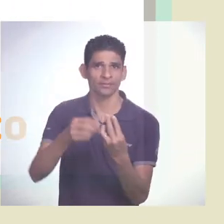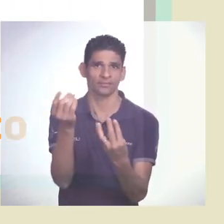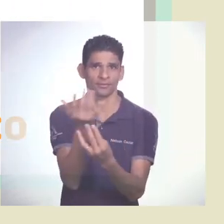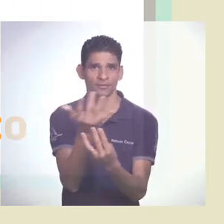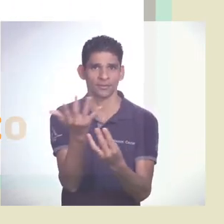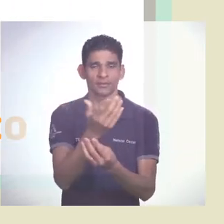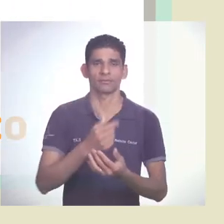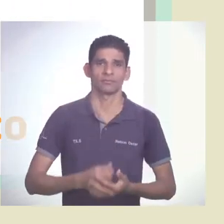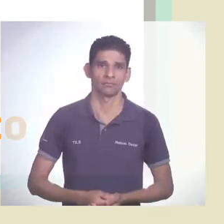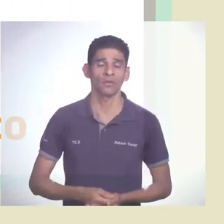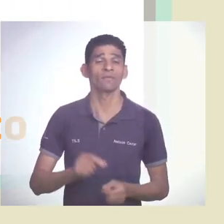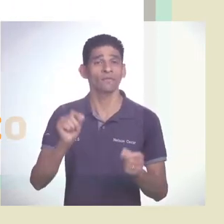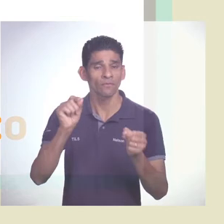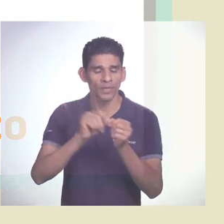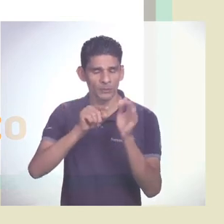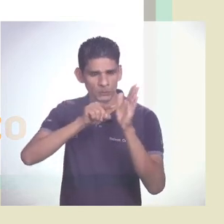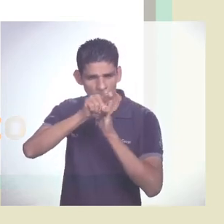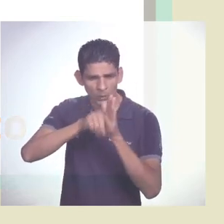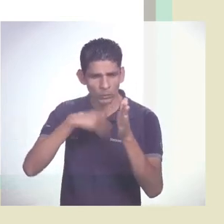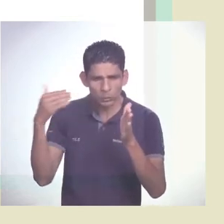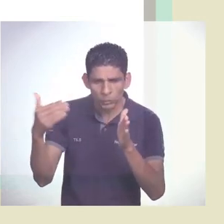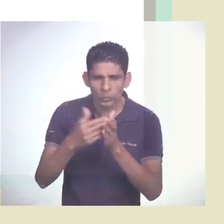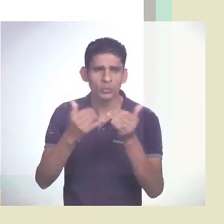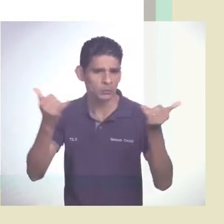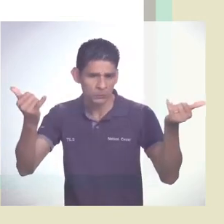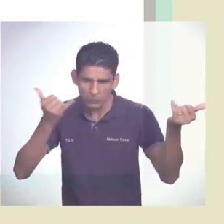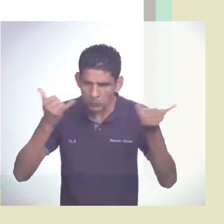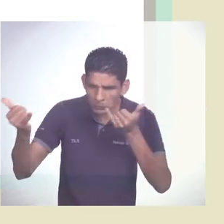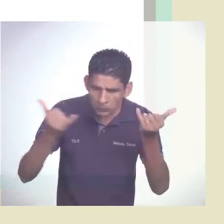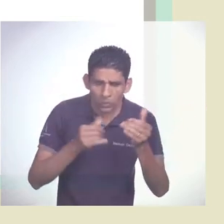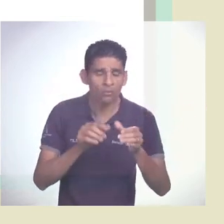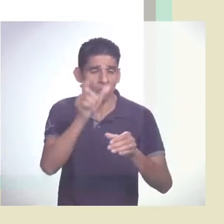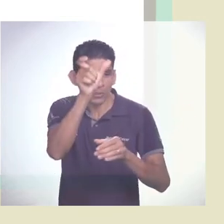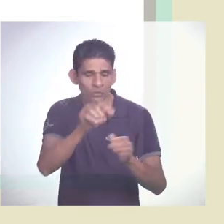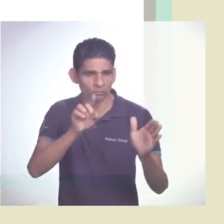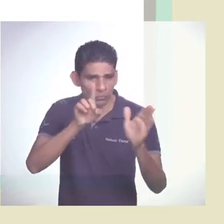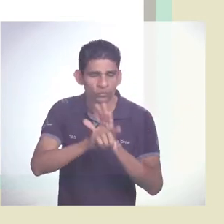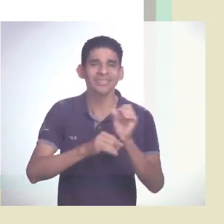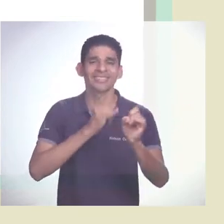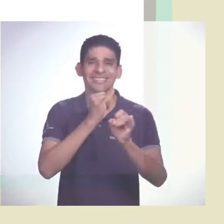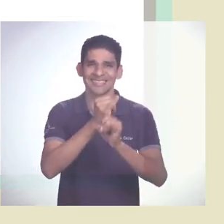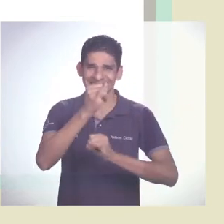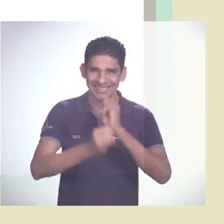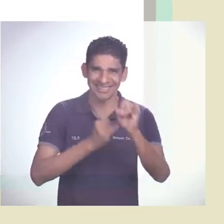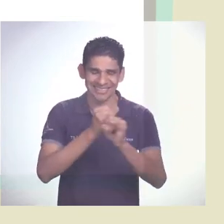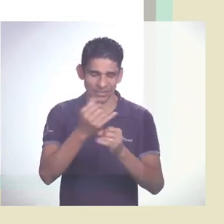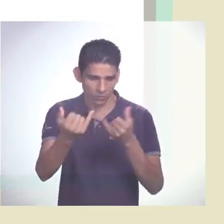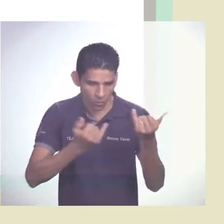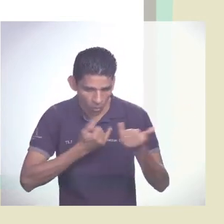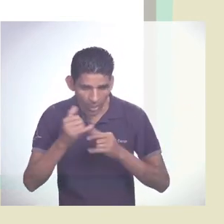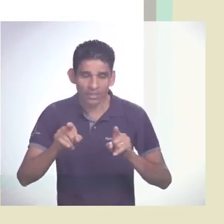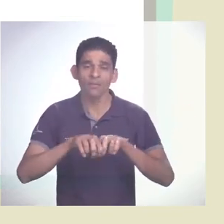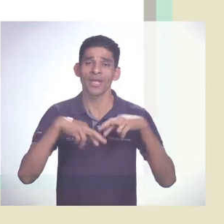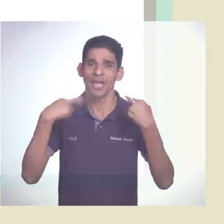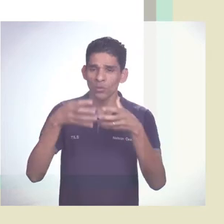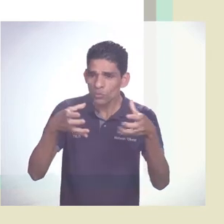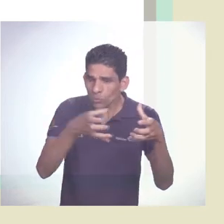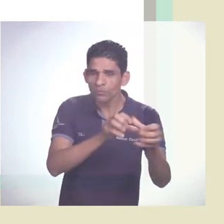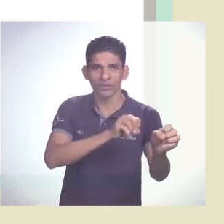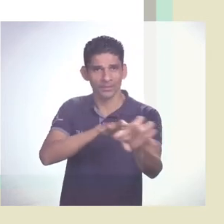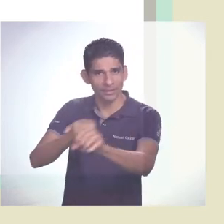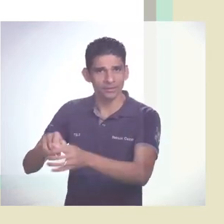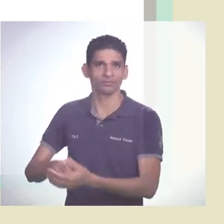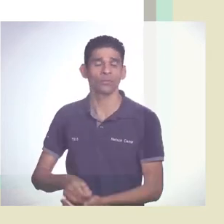que analisou todas as informações coletadas nos formulários online e nas reuniões das unidades de ensino.